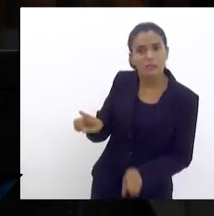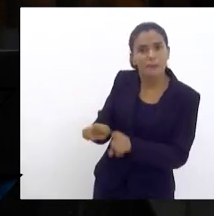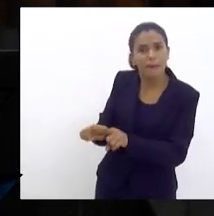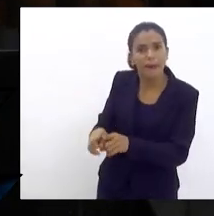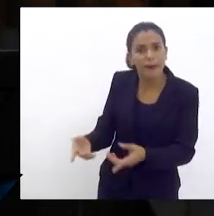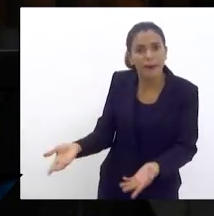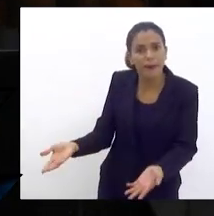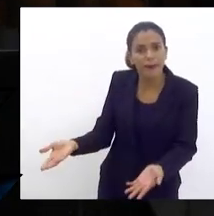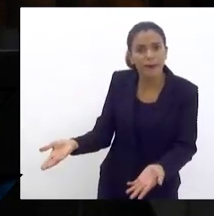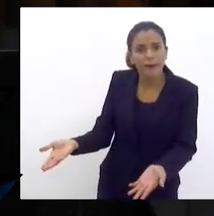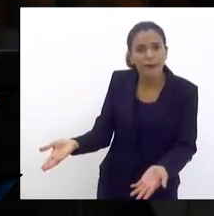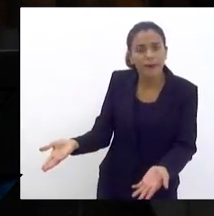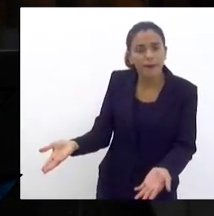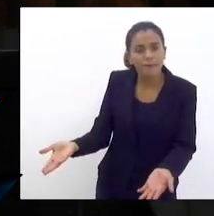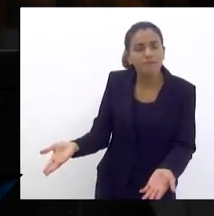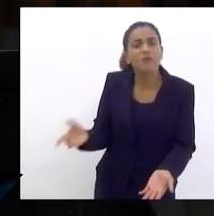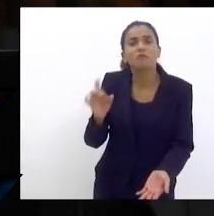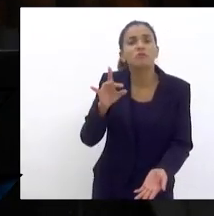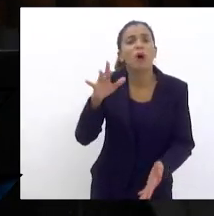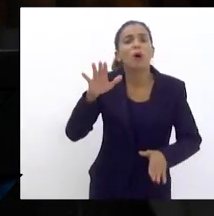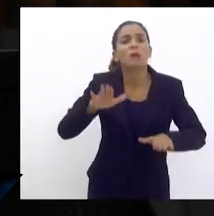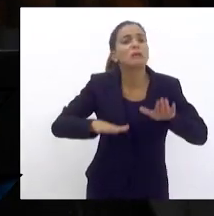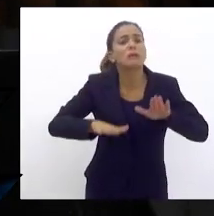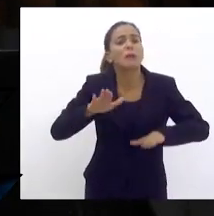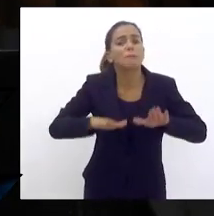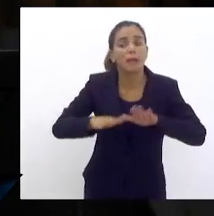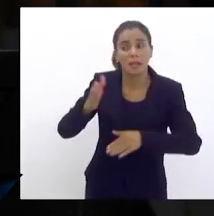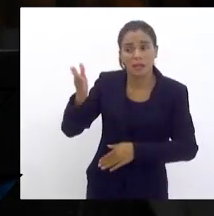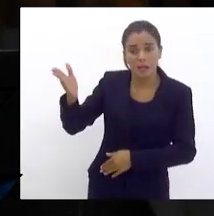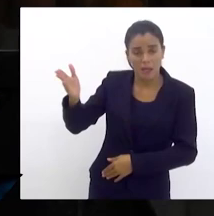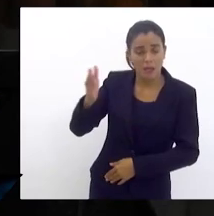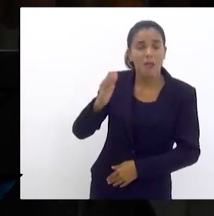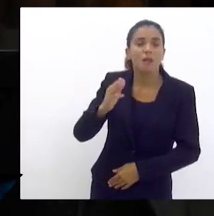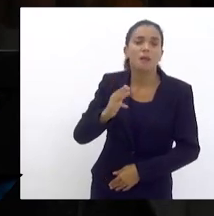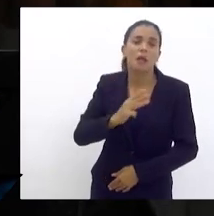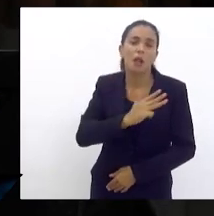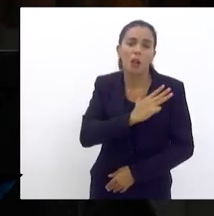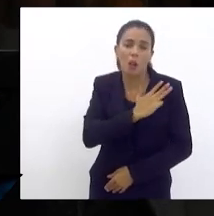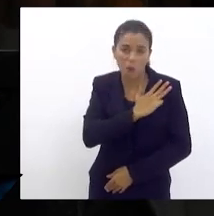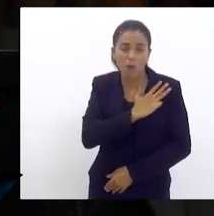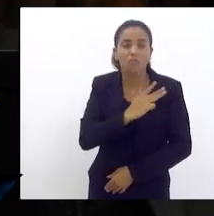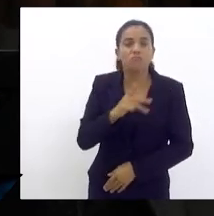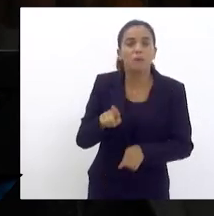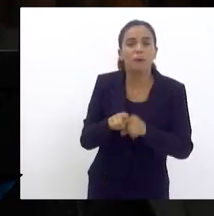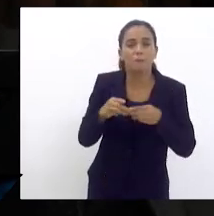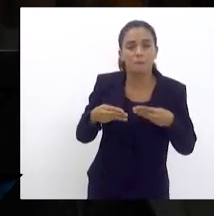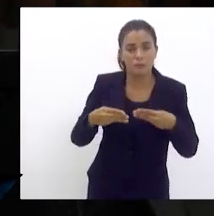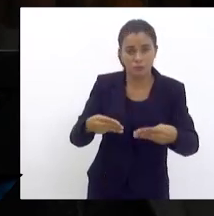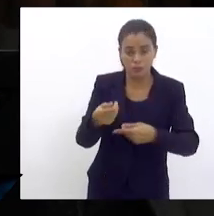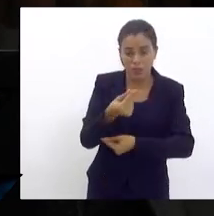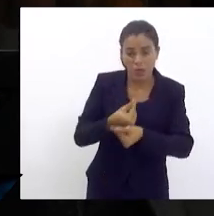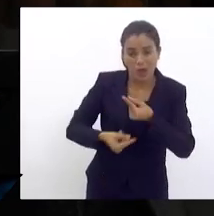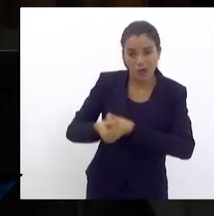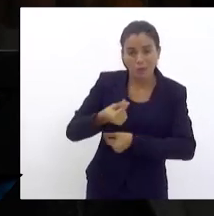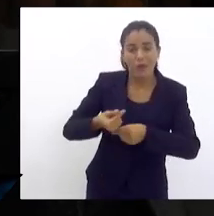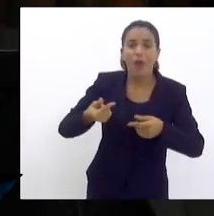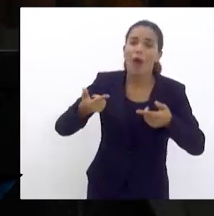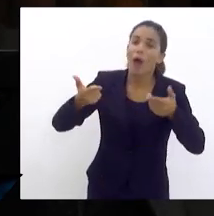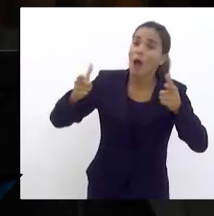Então, só depende do presidente da República e do ministro da Economia baixar